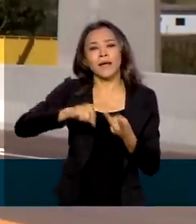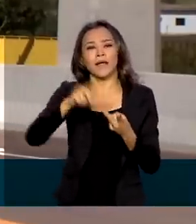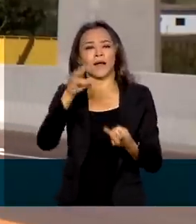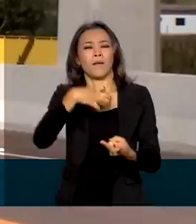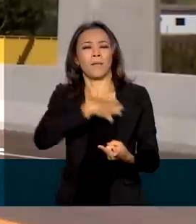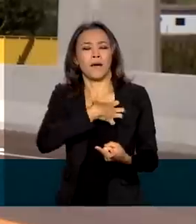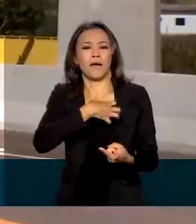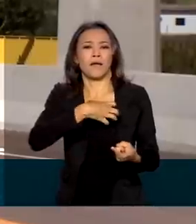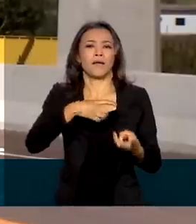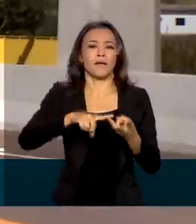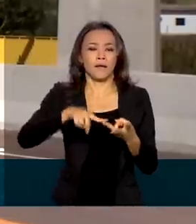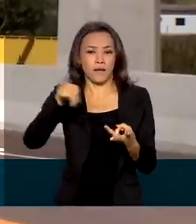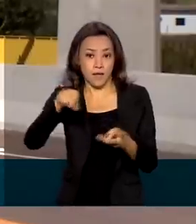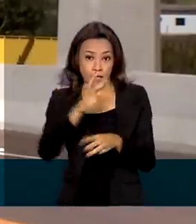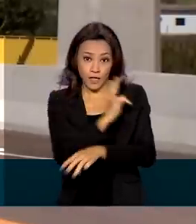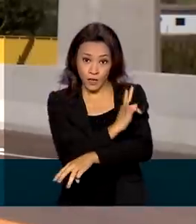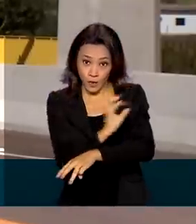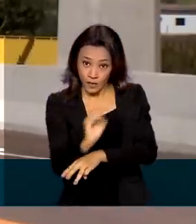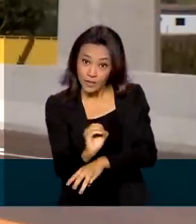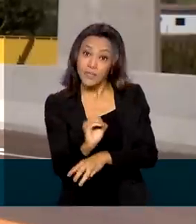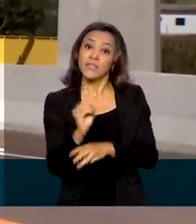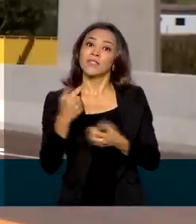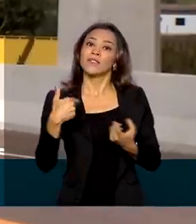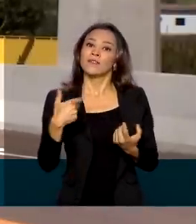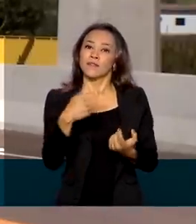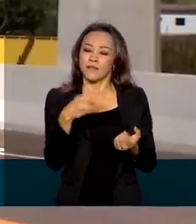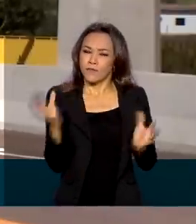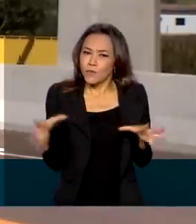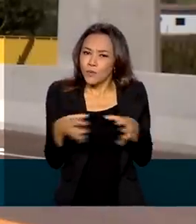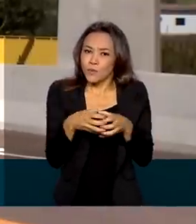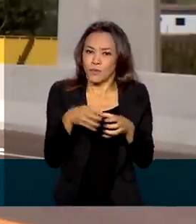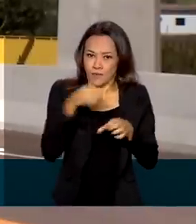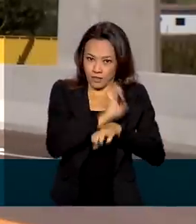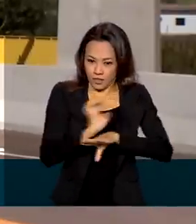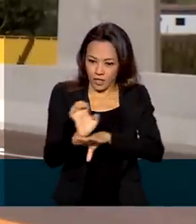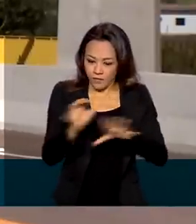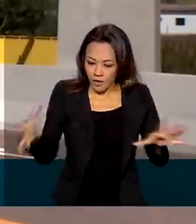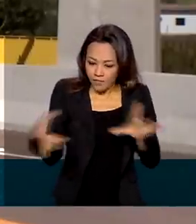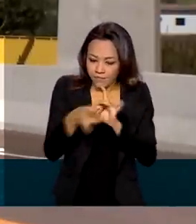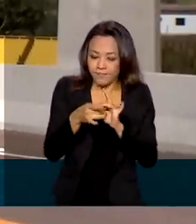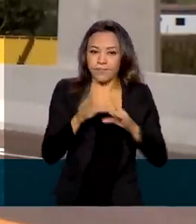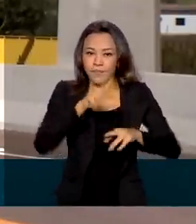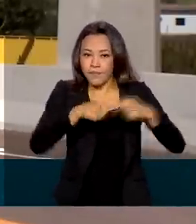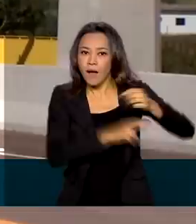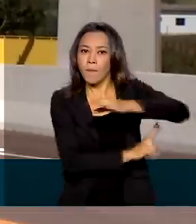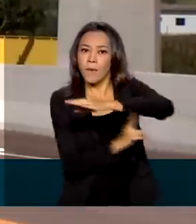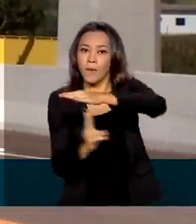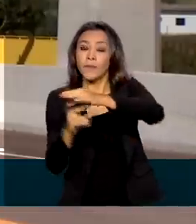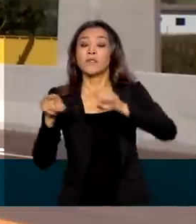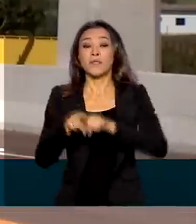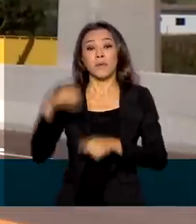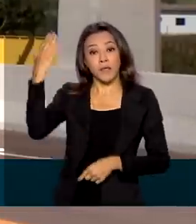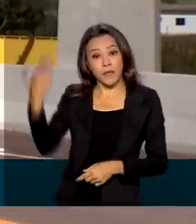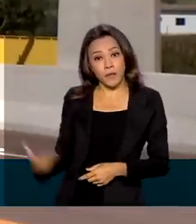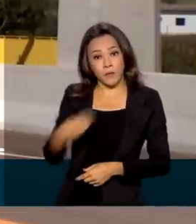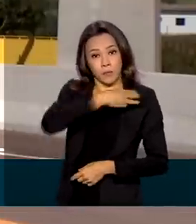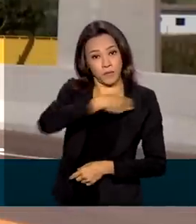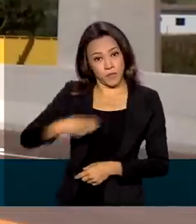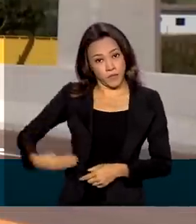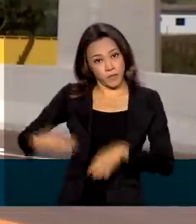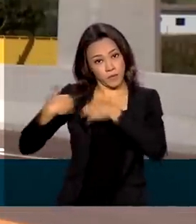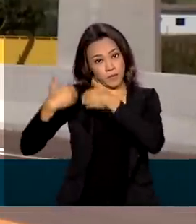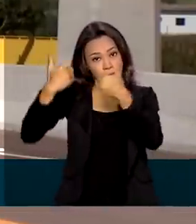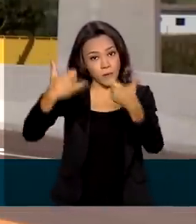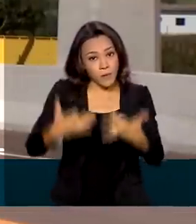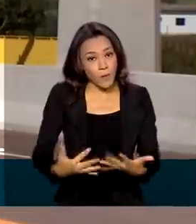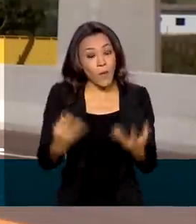Bahia, Piauí e Tocantins, à Ferrovia Norte Sul. O ministro da Infraestrutura, Tarcísio Gomes de Freitas, falou dos ganhos